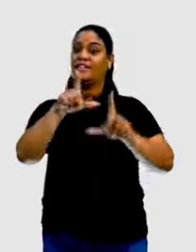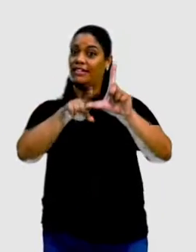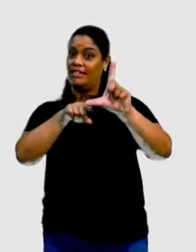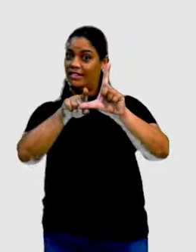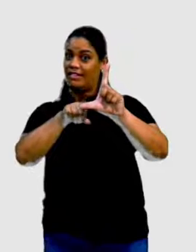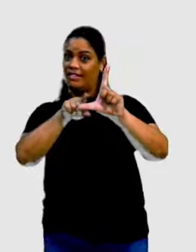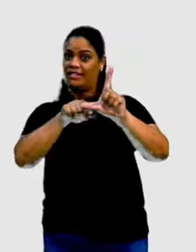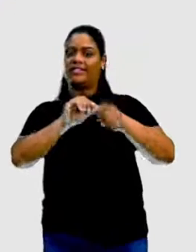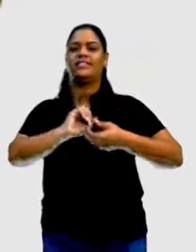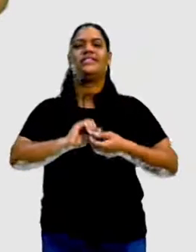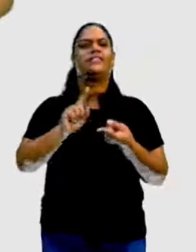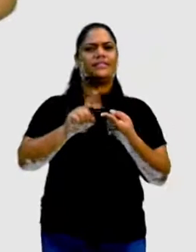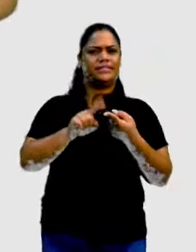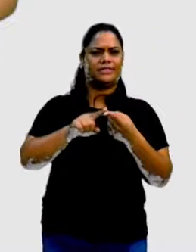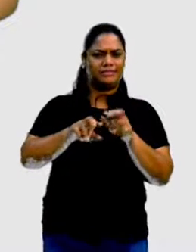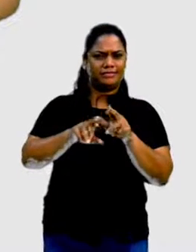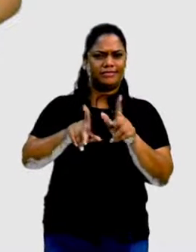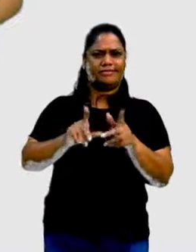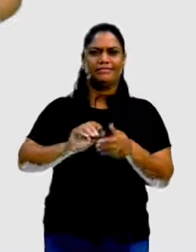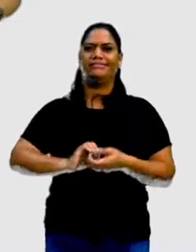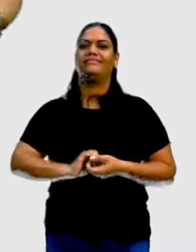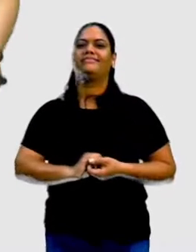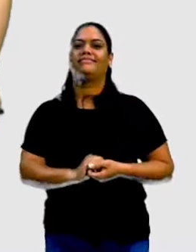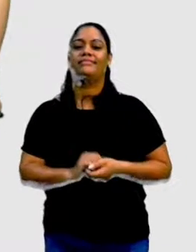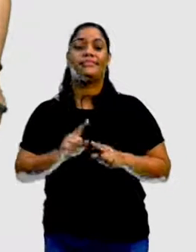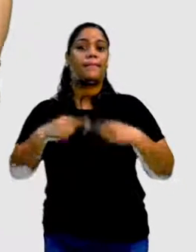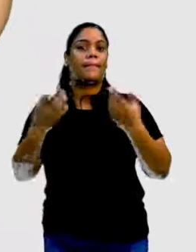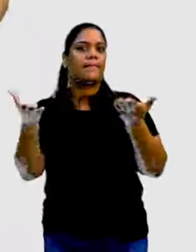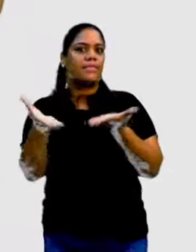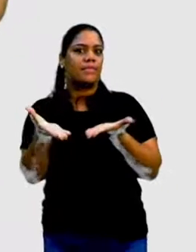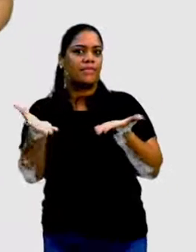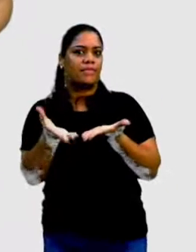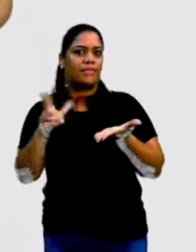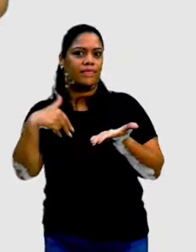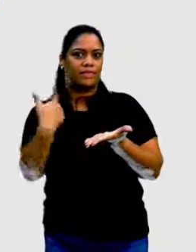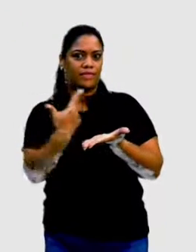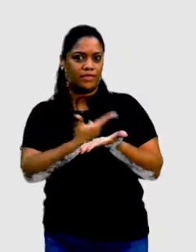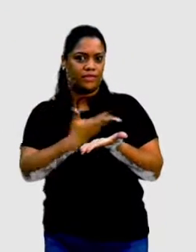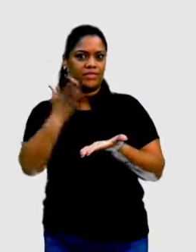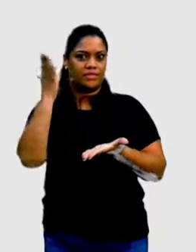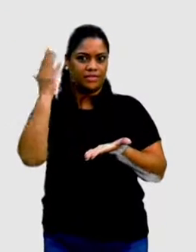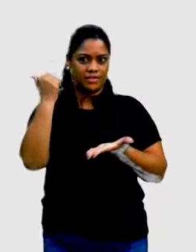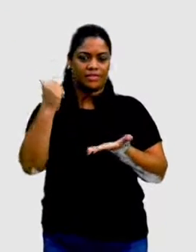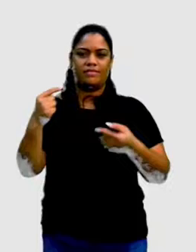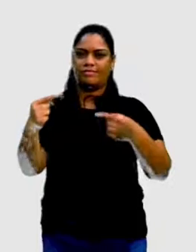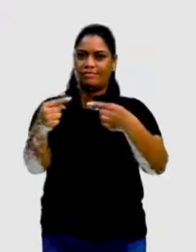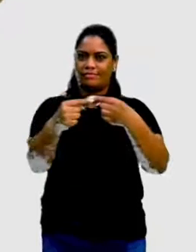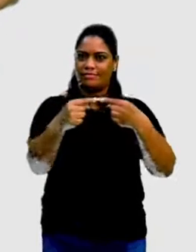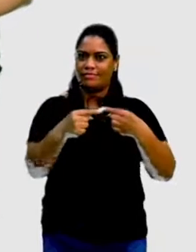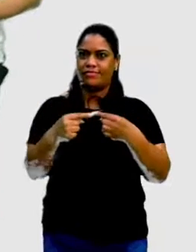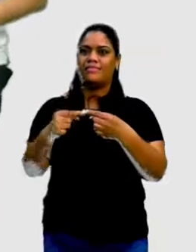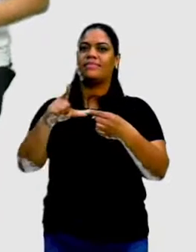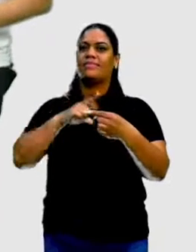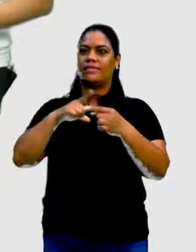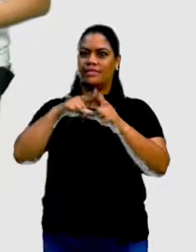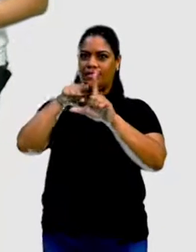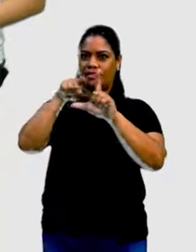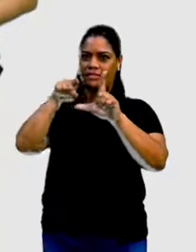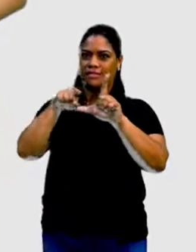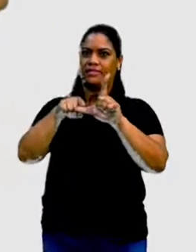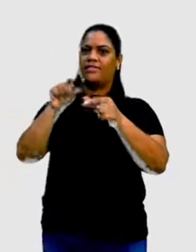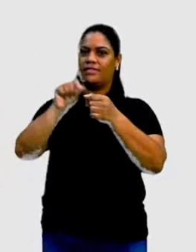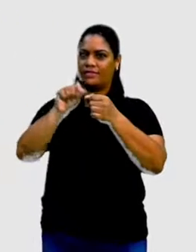Também a gente explorou o conceito de variável. Mas agora, a gente vai identificar as relações que existem nos ângulos que são